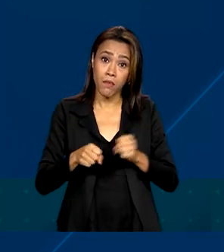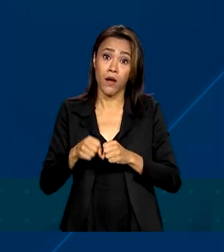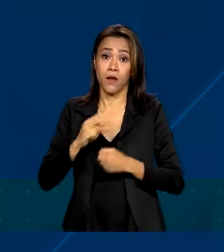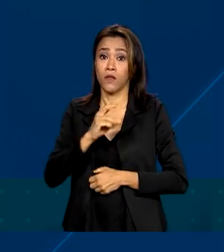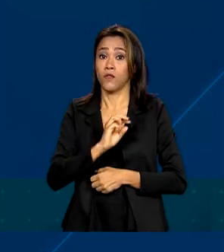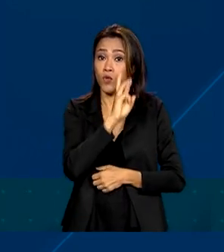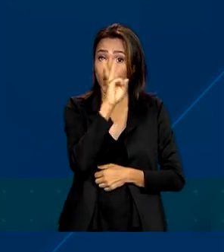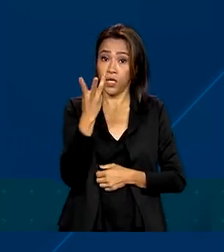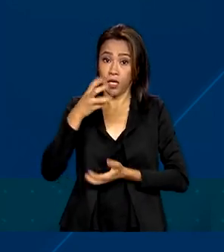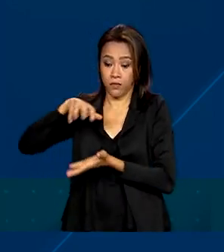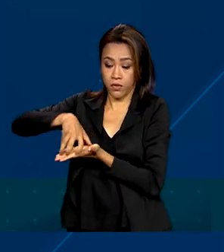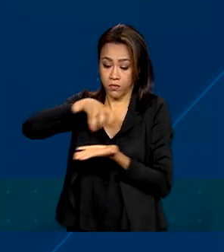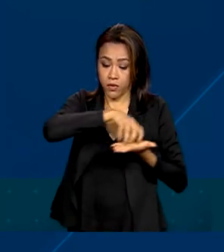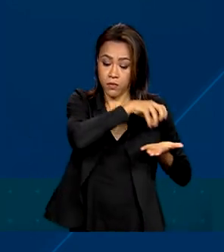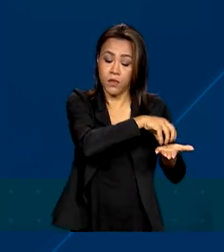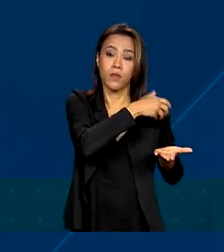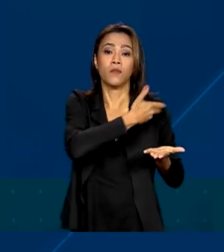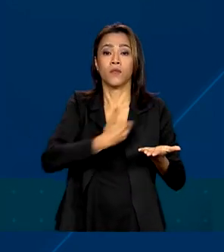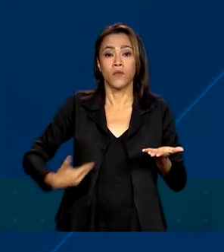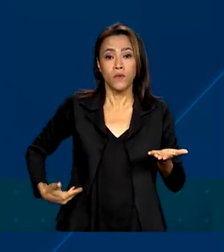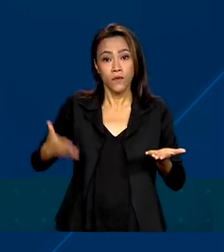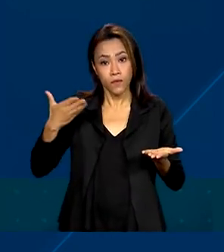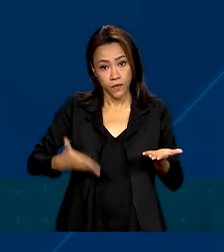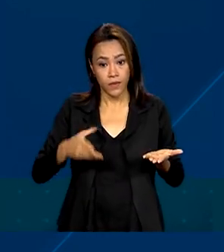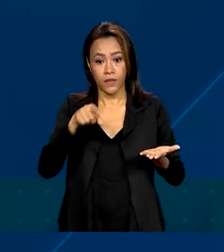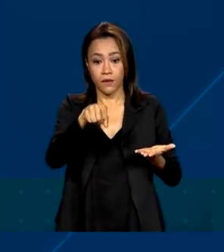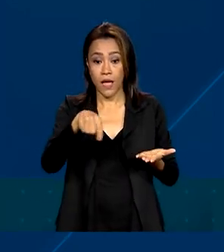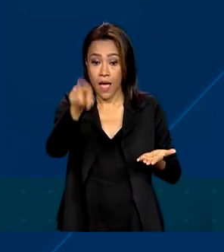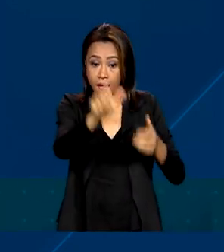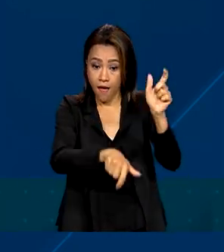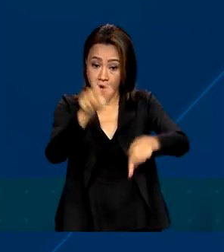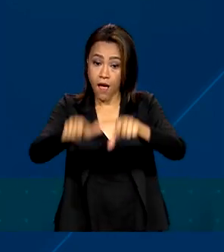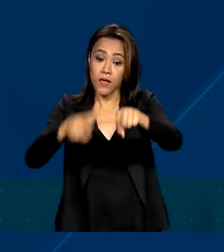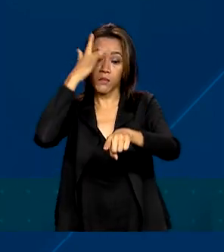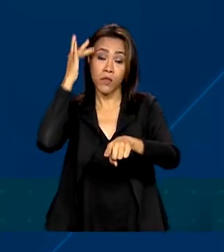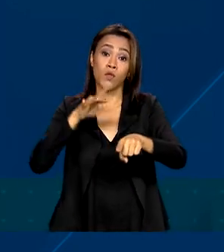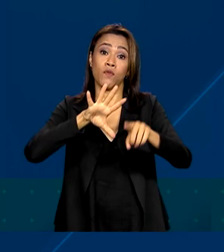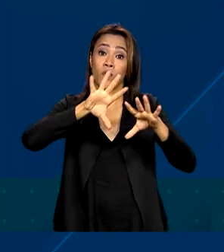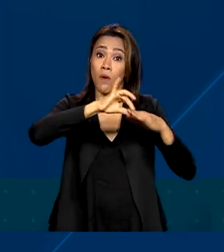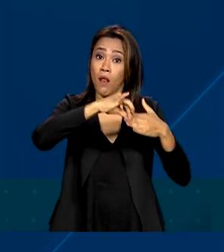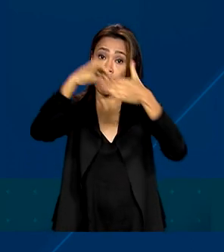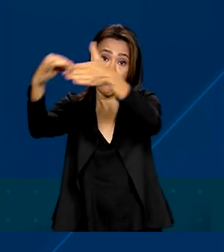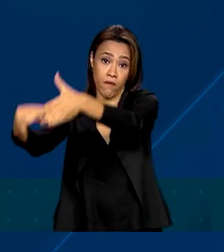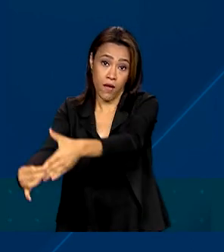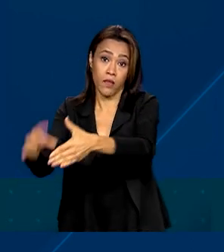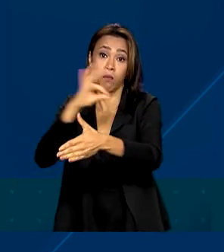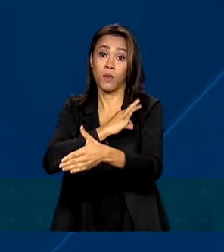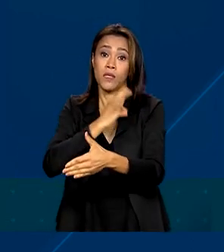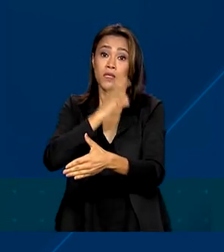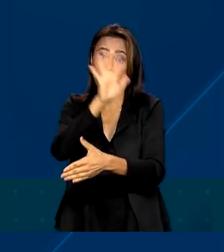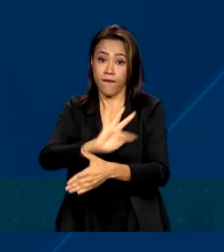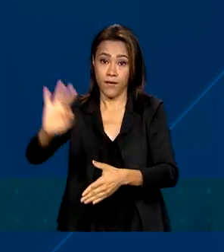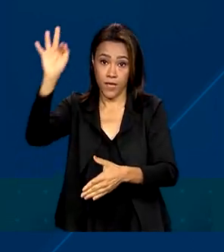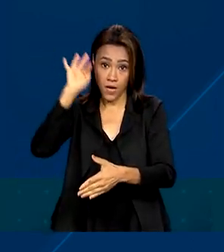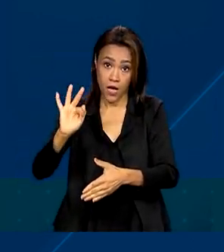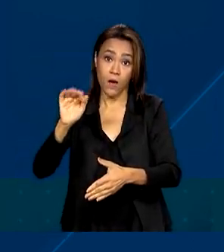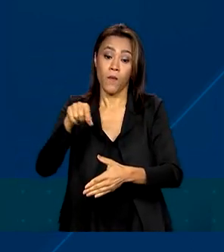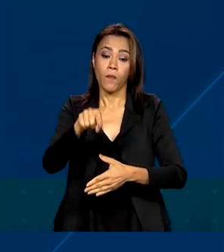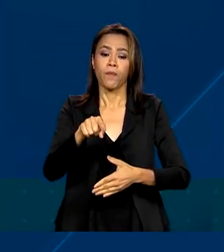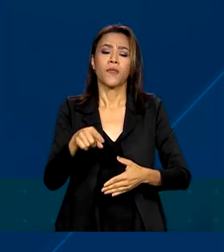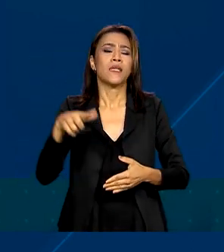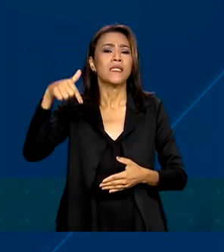envolvidas nesses atos antidemocráticos foram levadas para a Polícia Federal. Até a noite de ontem, segundo a PF,